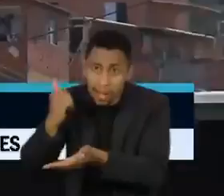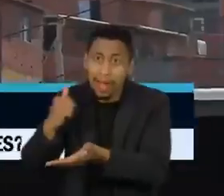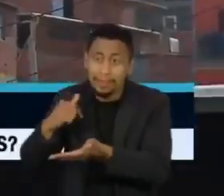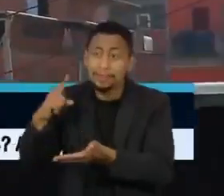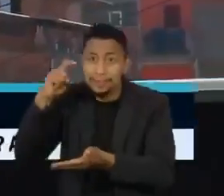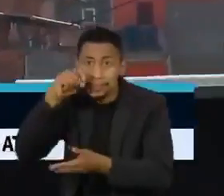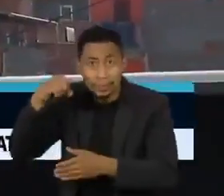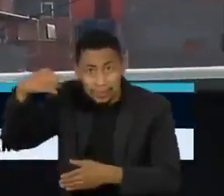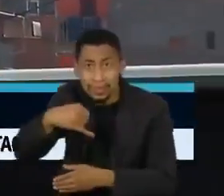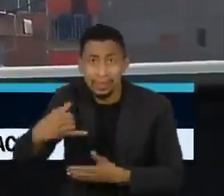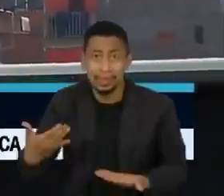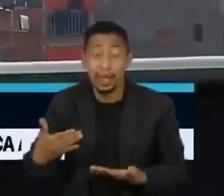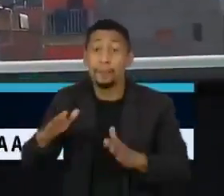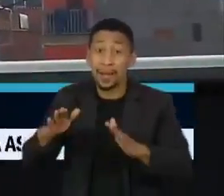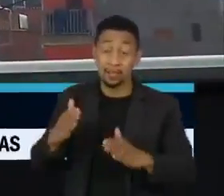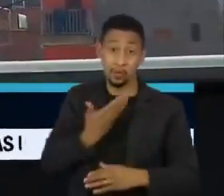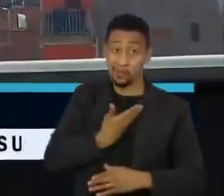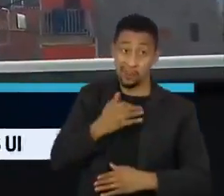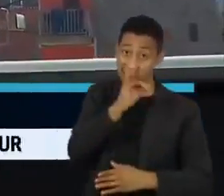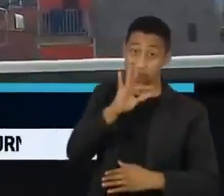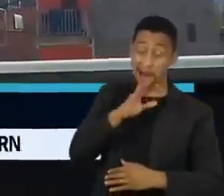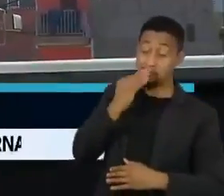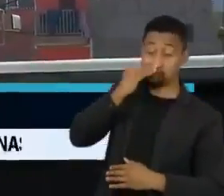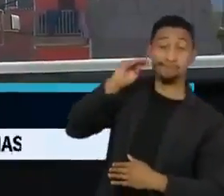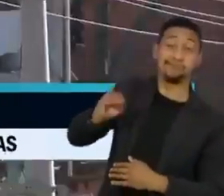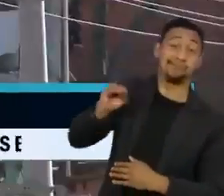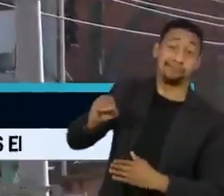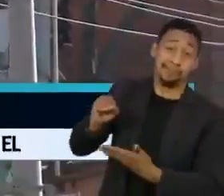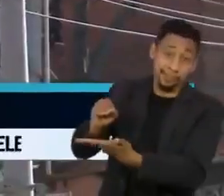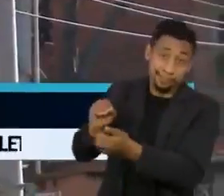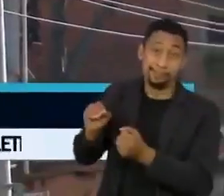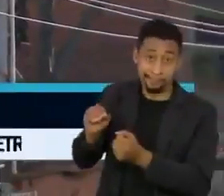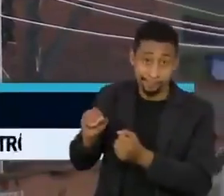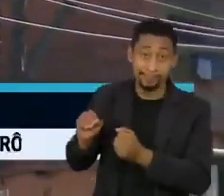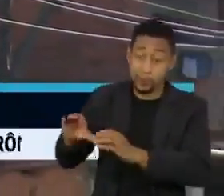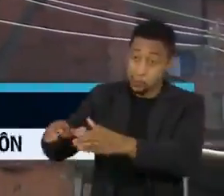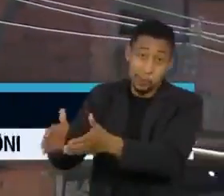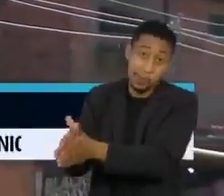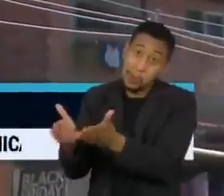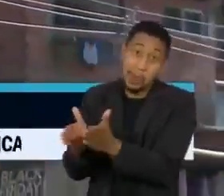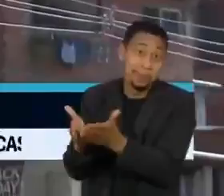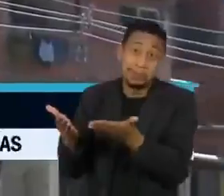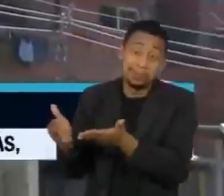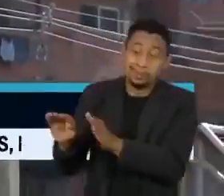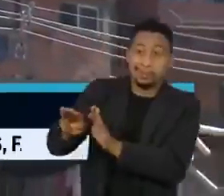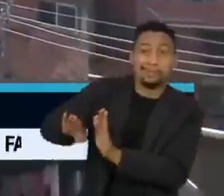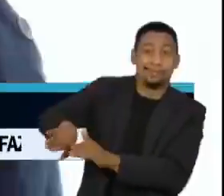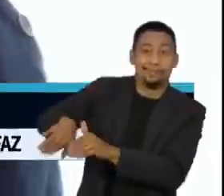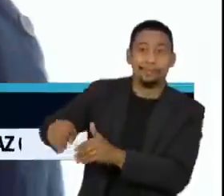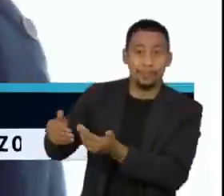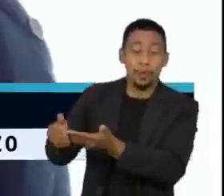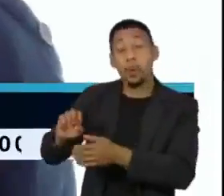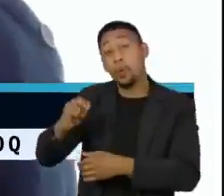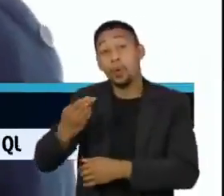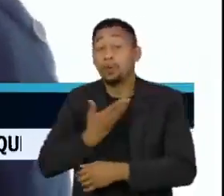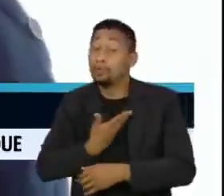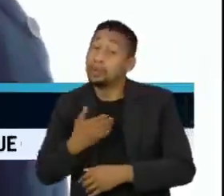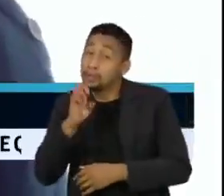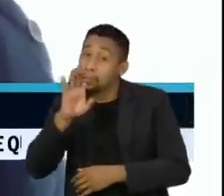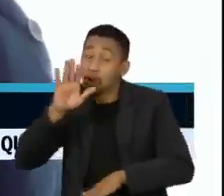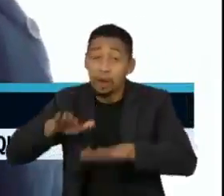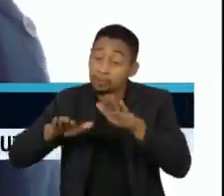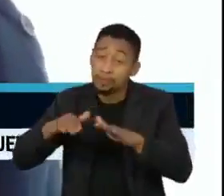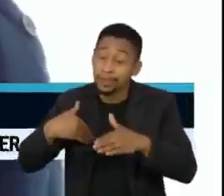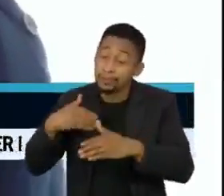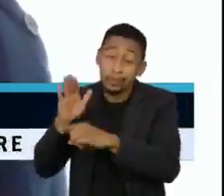obviamente, para o governo federal brasileiro e, em alguma medida, para o governo estadual. Nós já temos